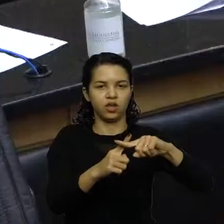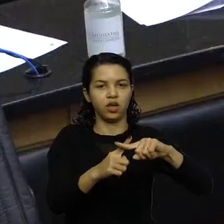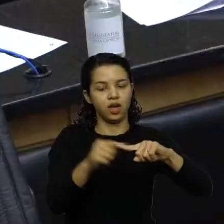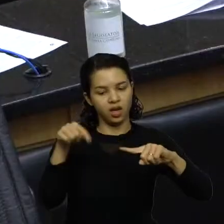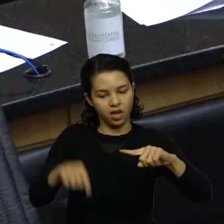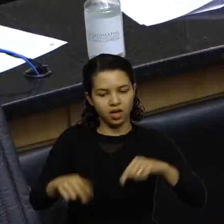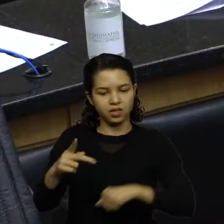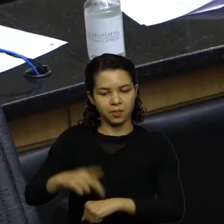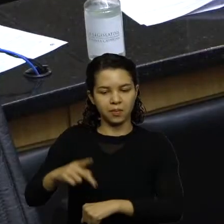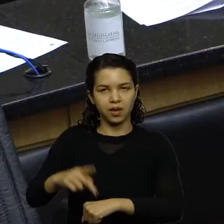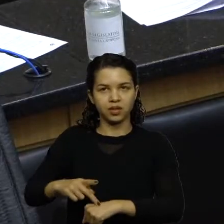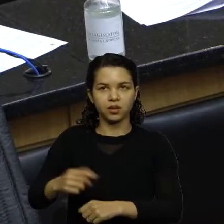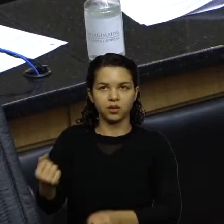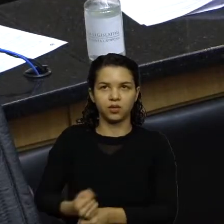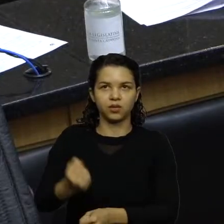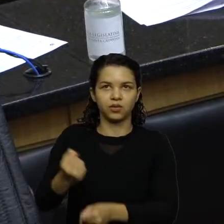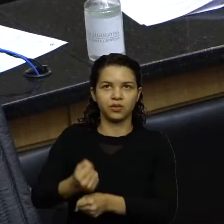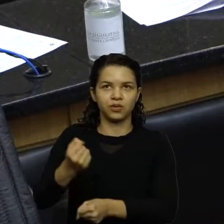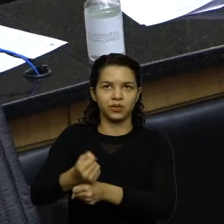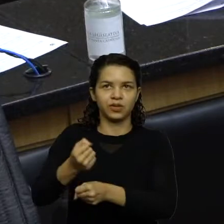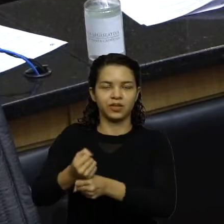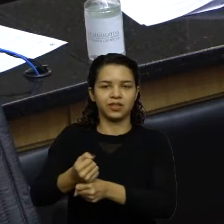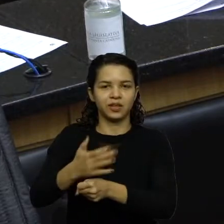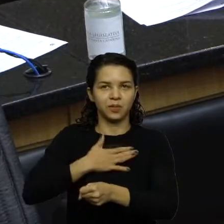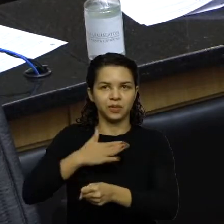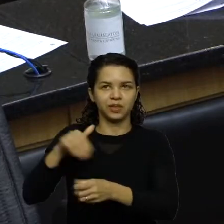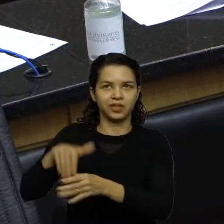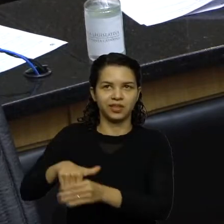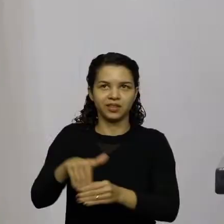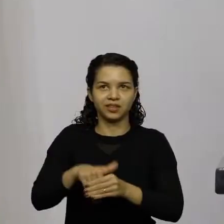pedra edificarei a minha eleição